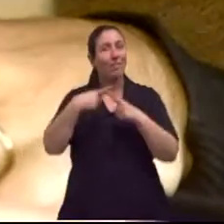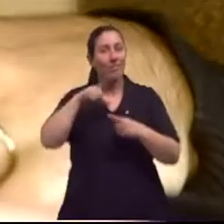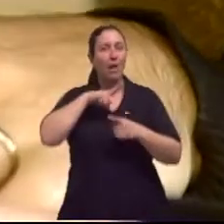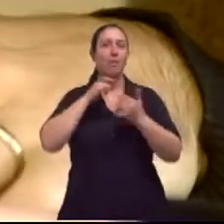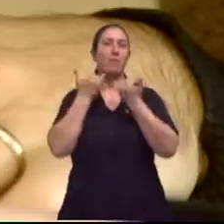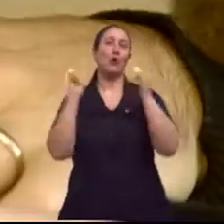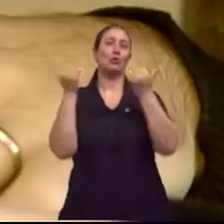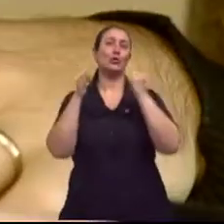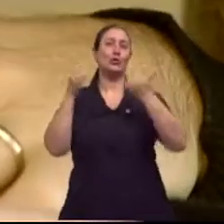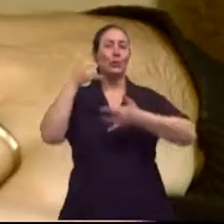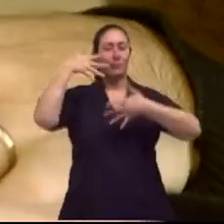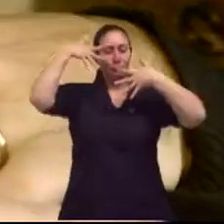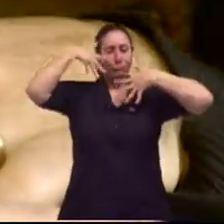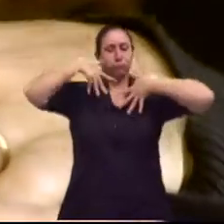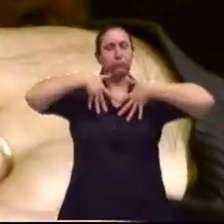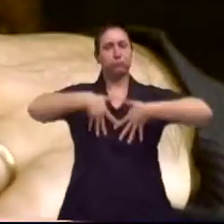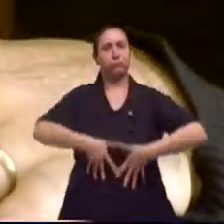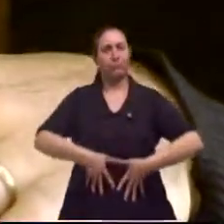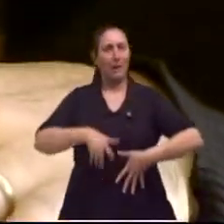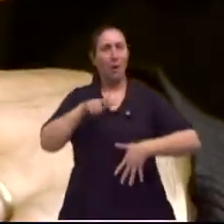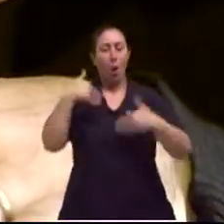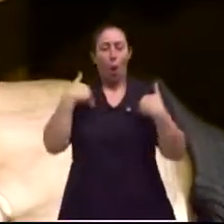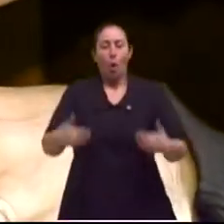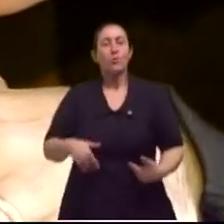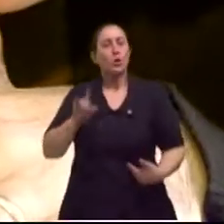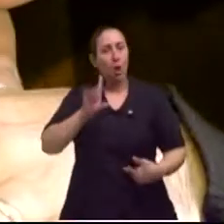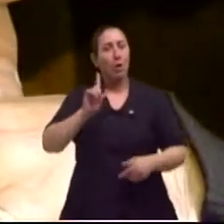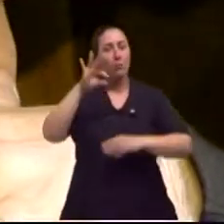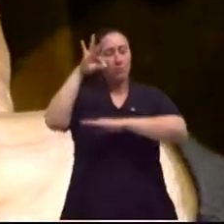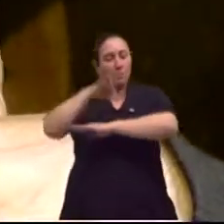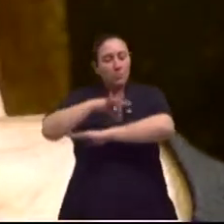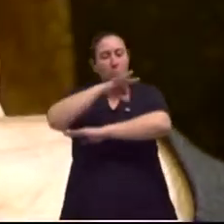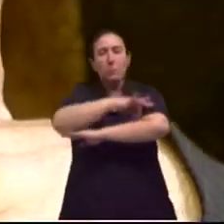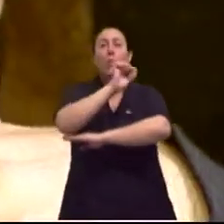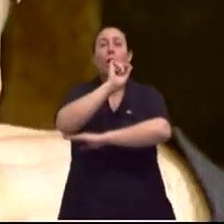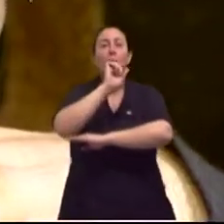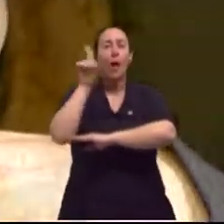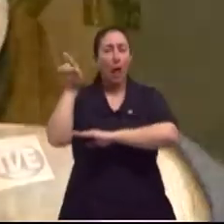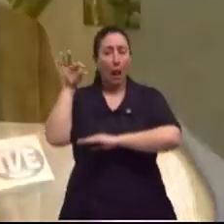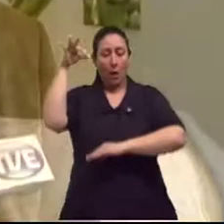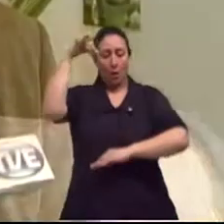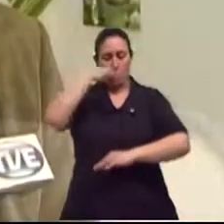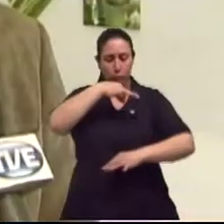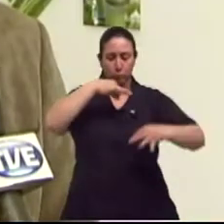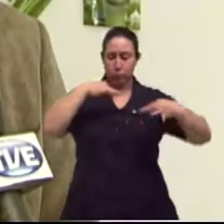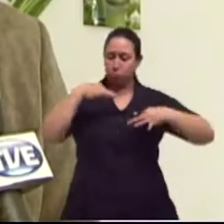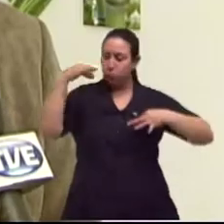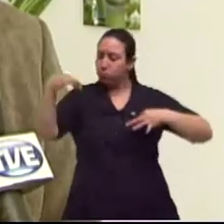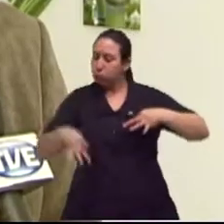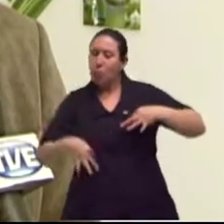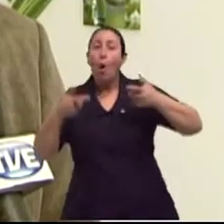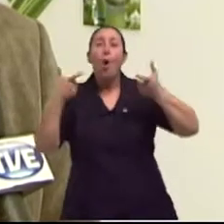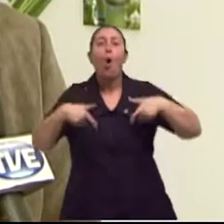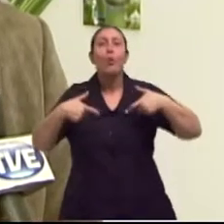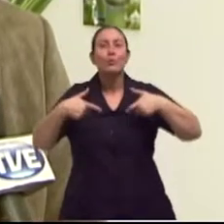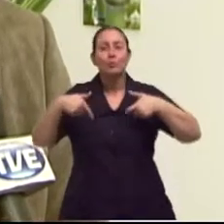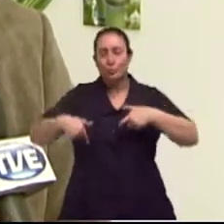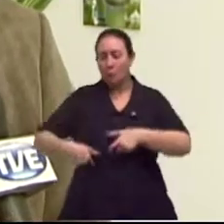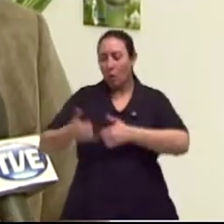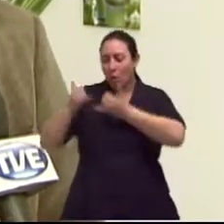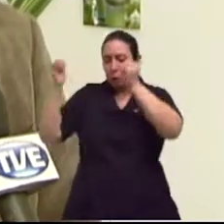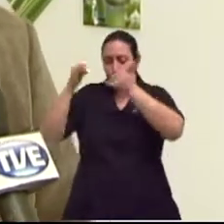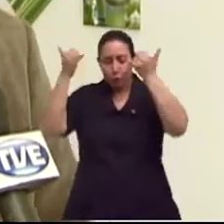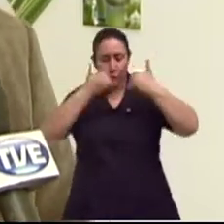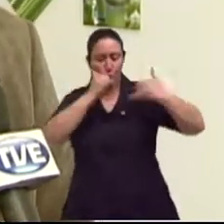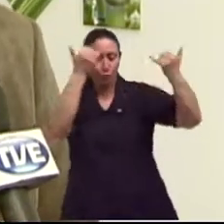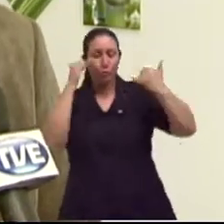energia que flui no nosso corpo e o que a acupuntura faz, os pontos onde a agulha é colocada, ela libera esse tropismo onde